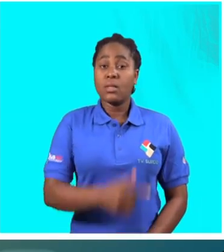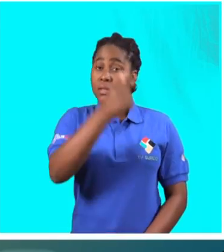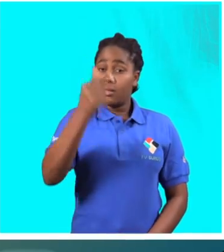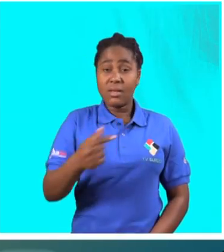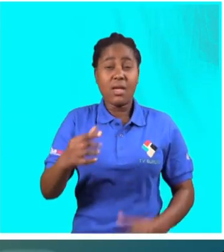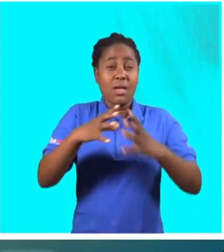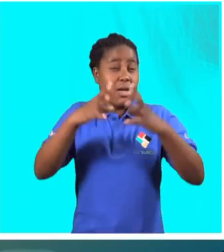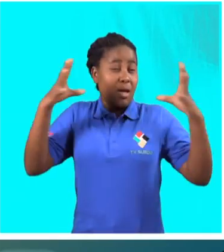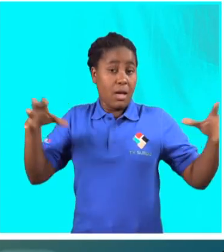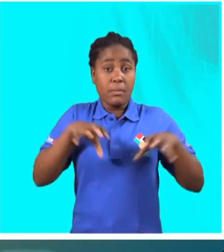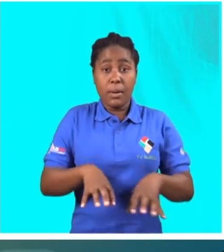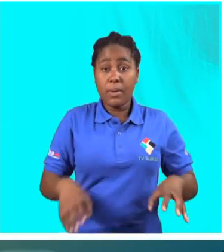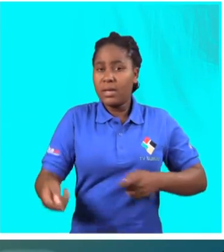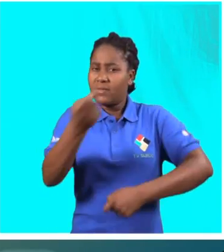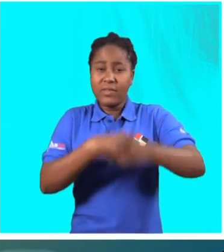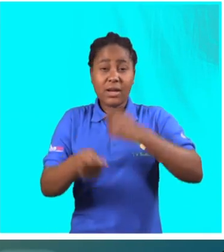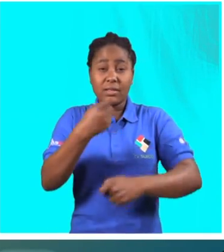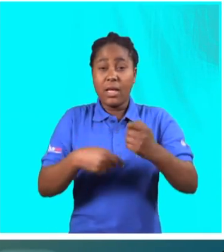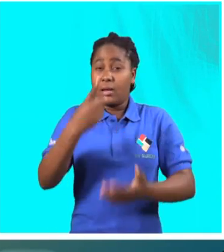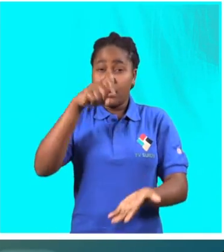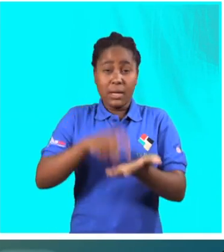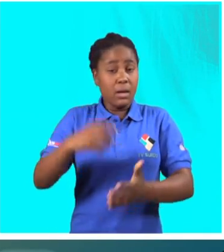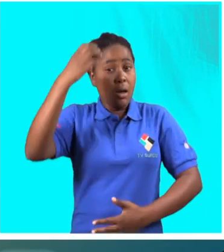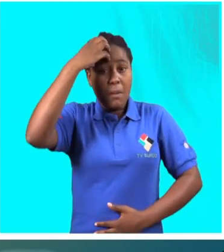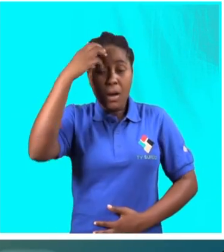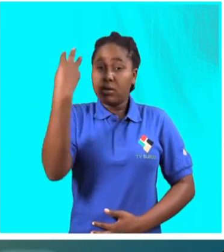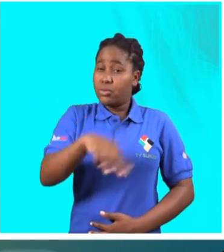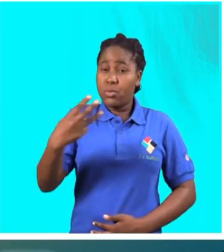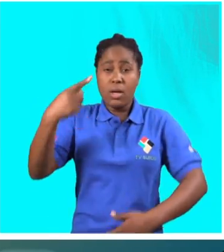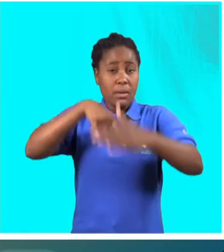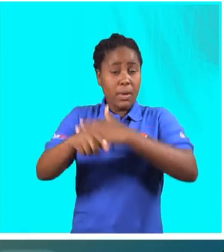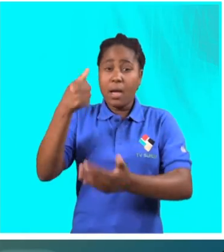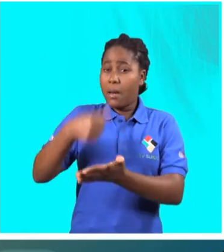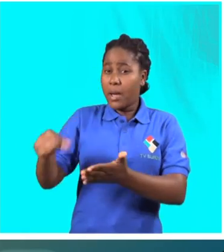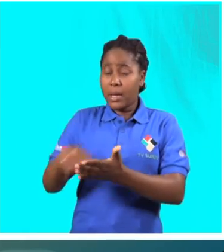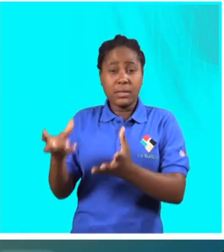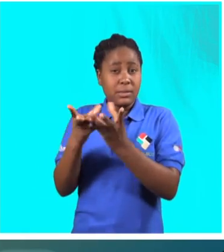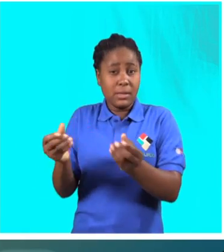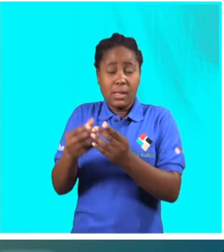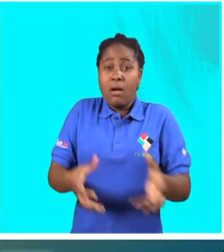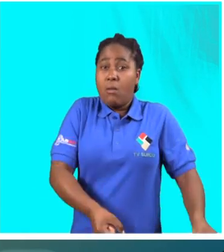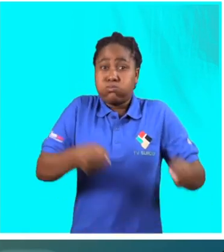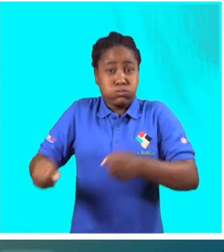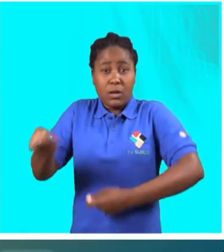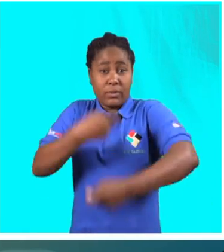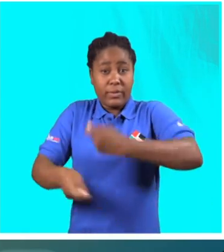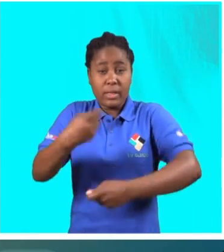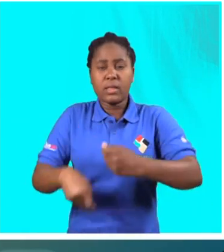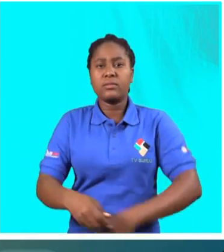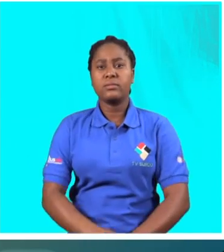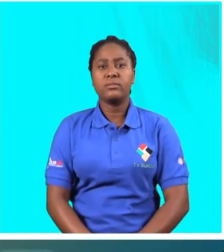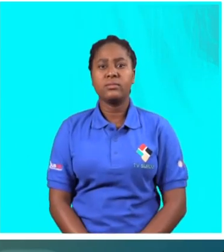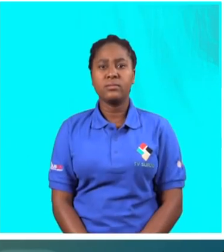O mercado grossista do Zimpeto é o maior mercado de venda de produtos e abastece as cidades de Maputo e da